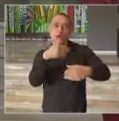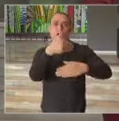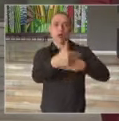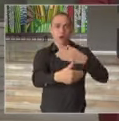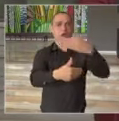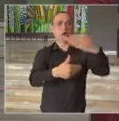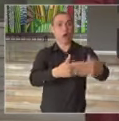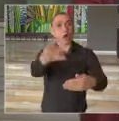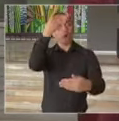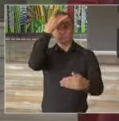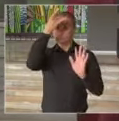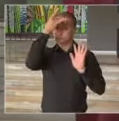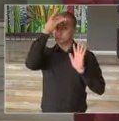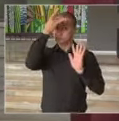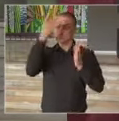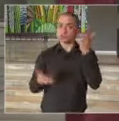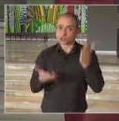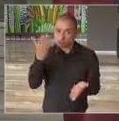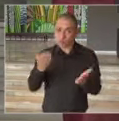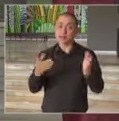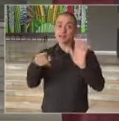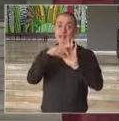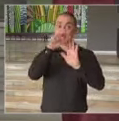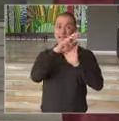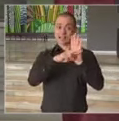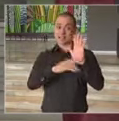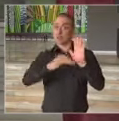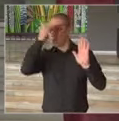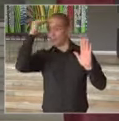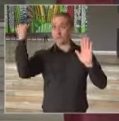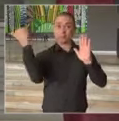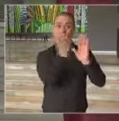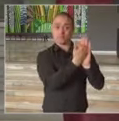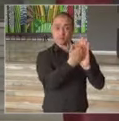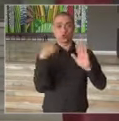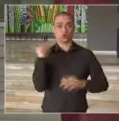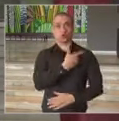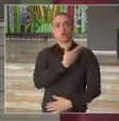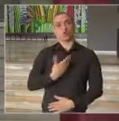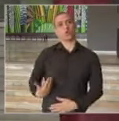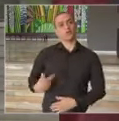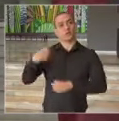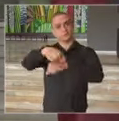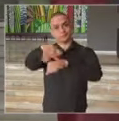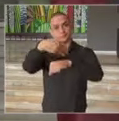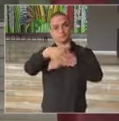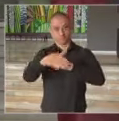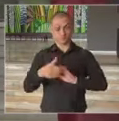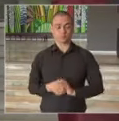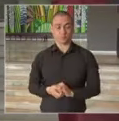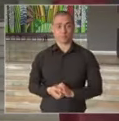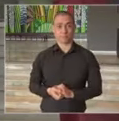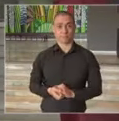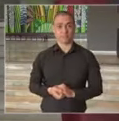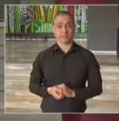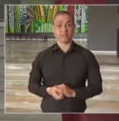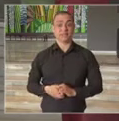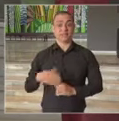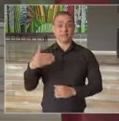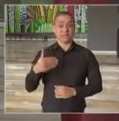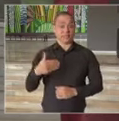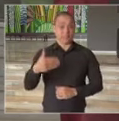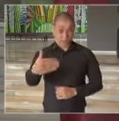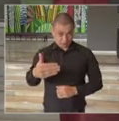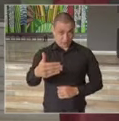consciente, rigorosamente dentro da orientação do Plano São Paulo. E a partir